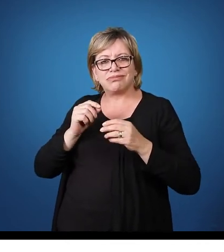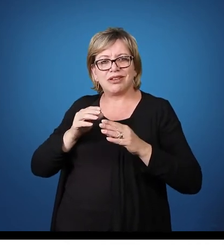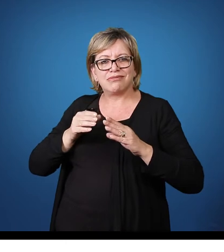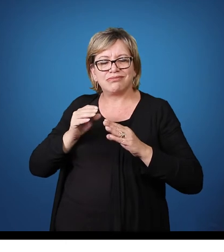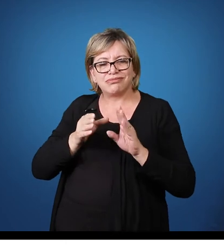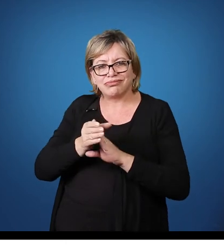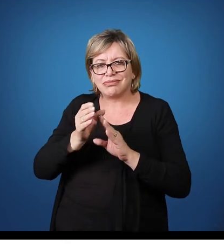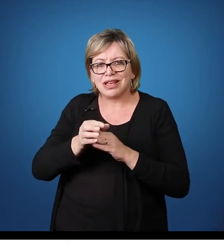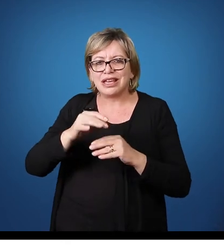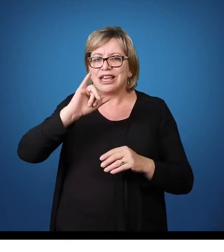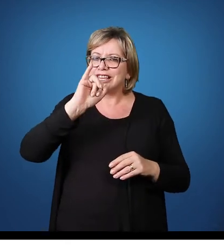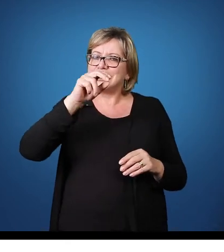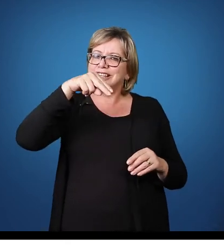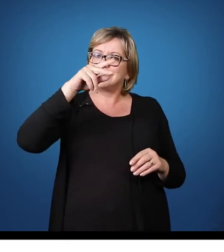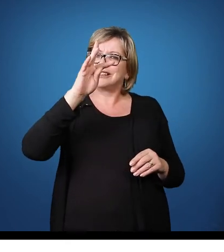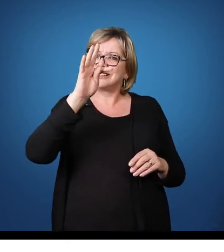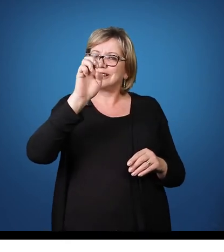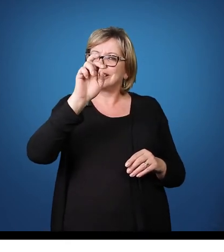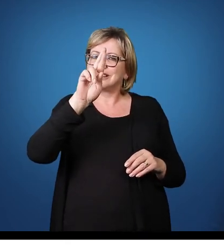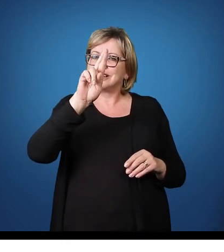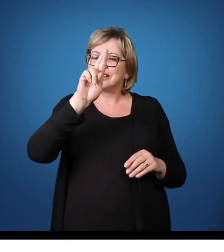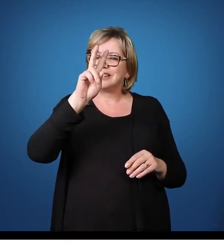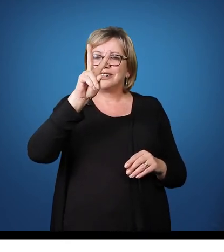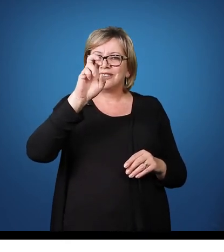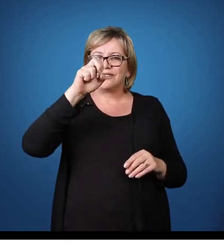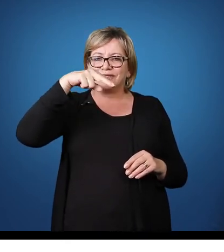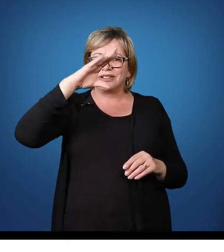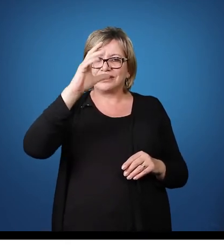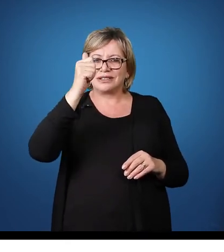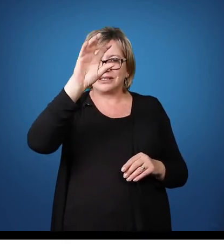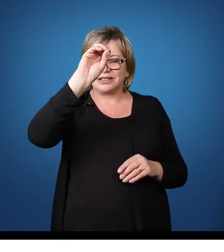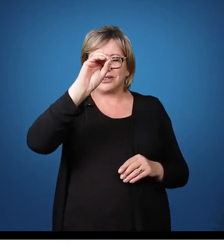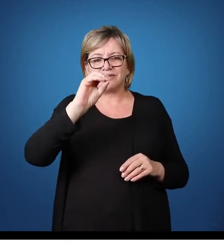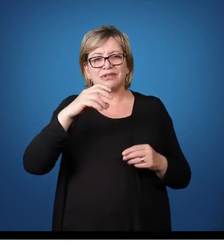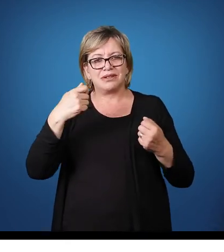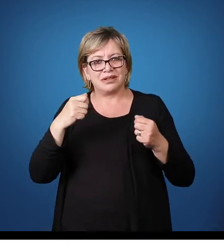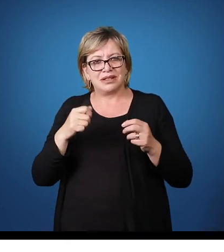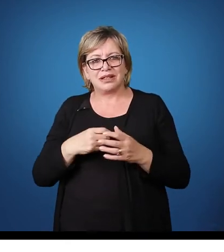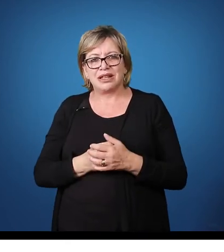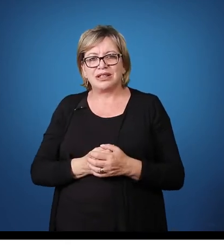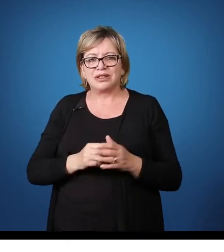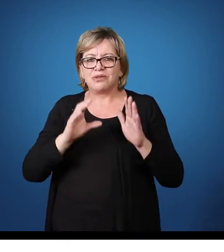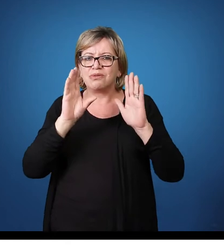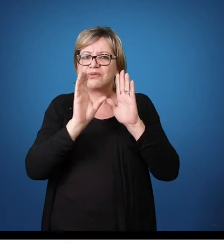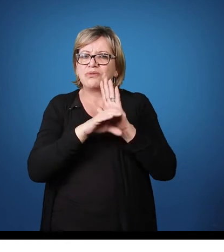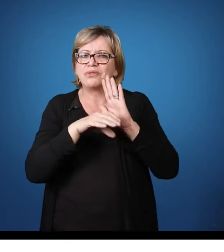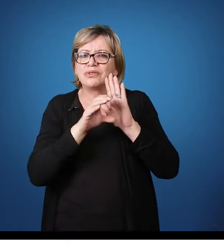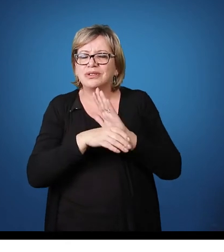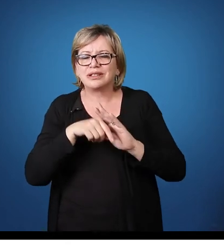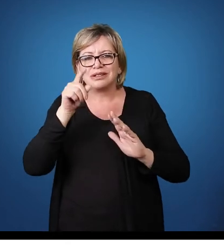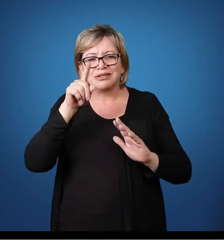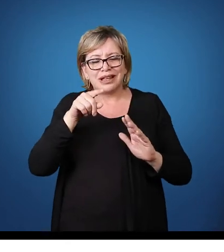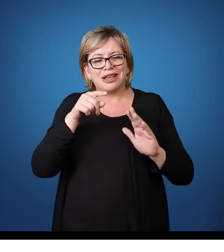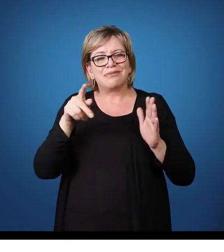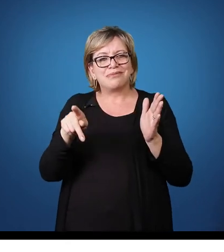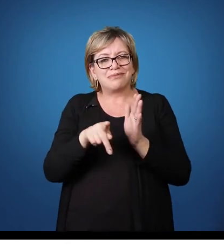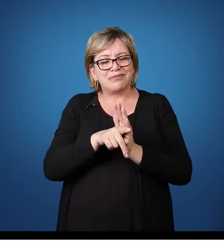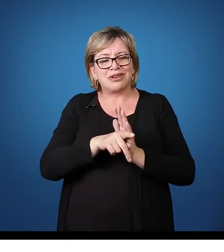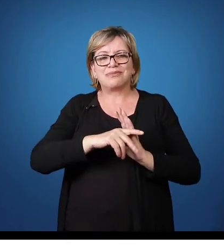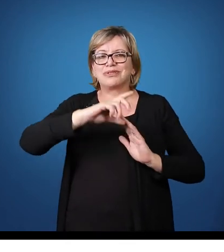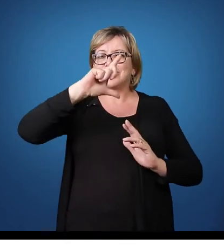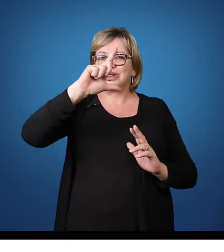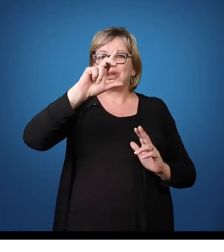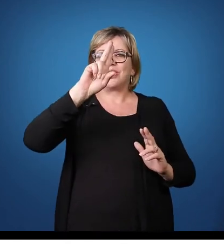observar que o conceito de avaliação é o conceito apontado por Luquezzi de uma avaliação inclusiva, porque essa